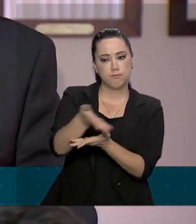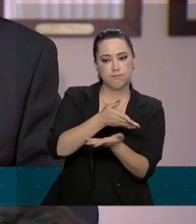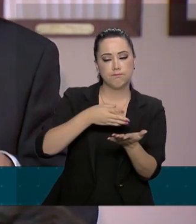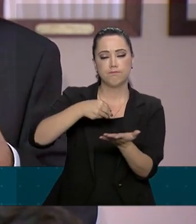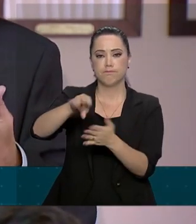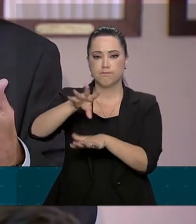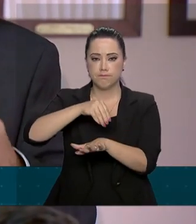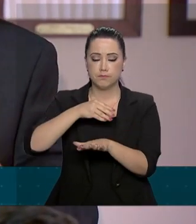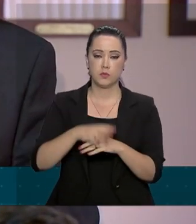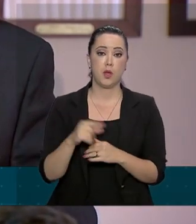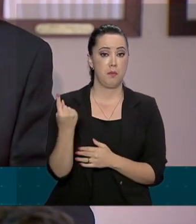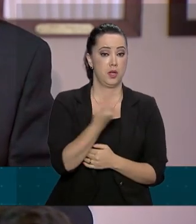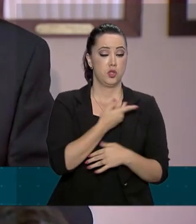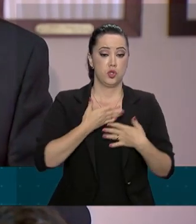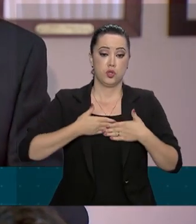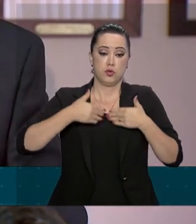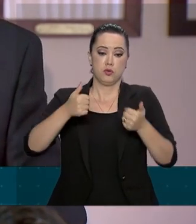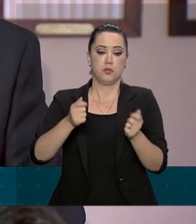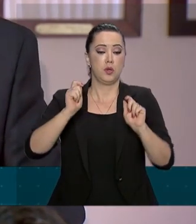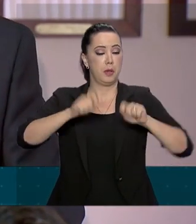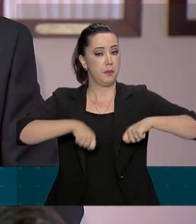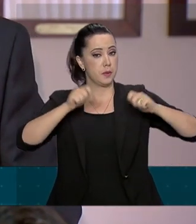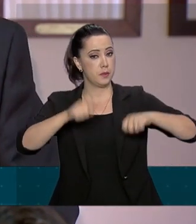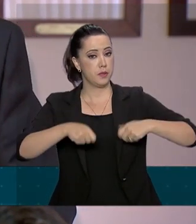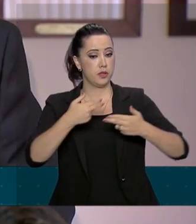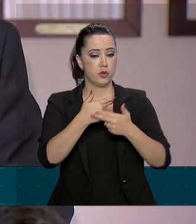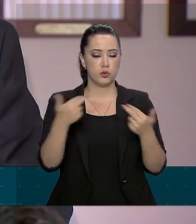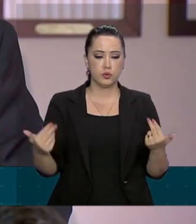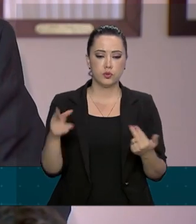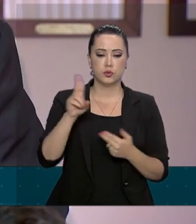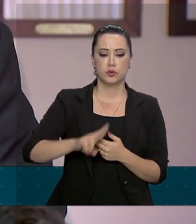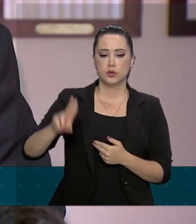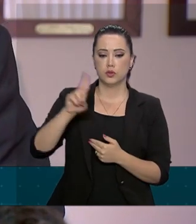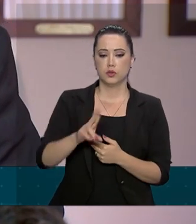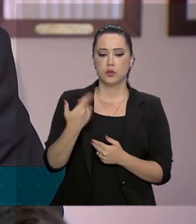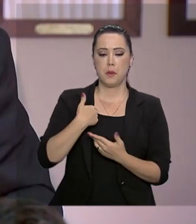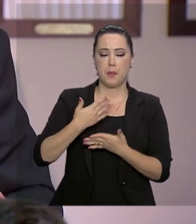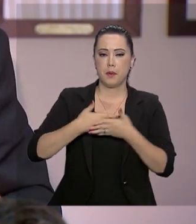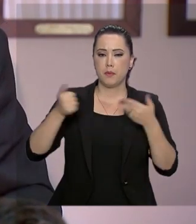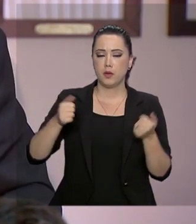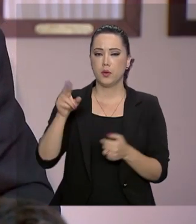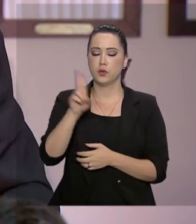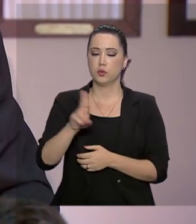nós possamos aprimorar os instrumentos disponíveis para a apuração dessa atividade de